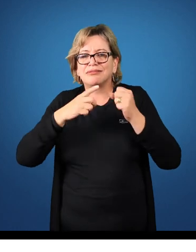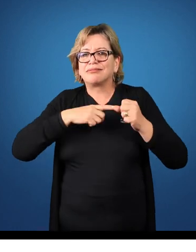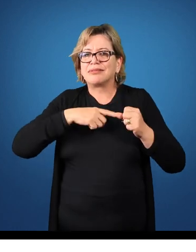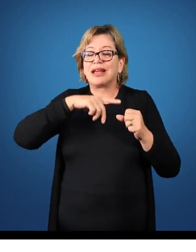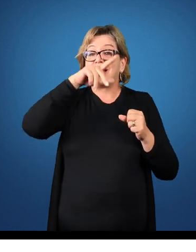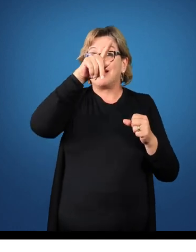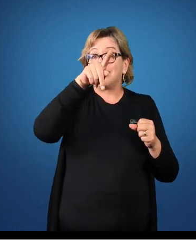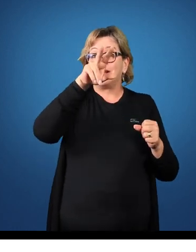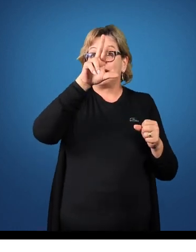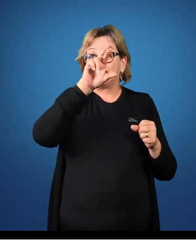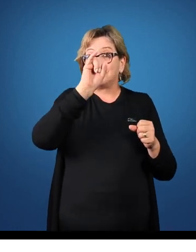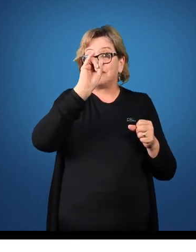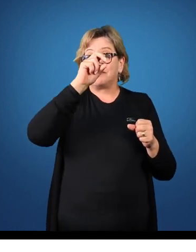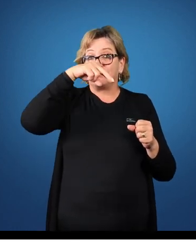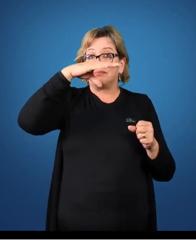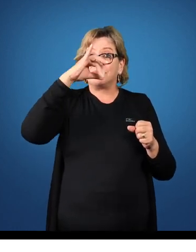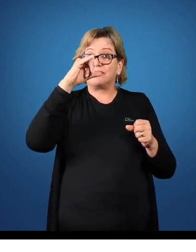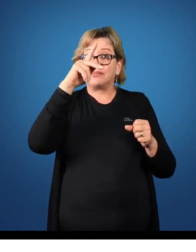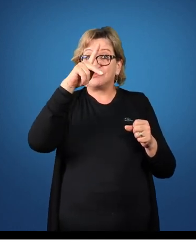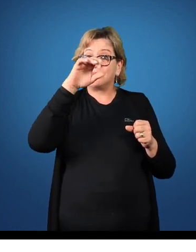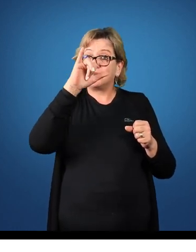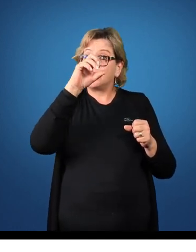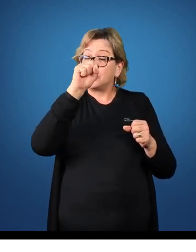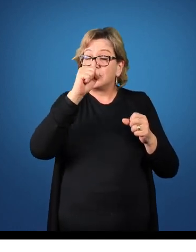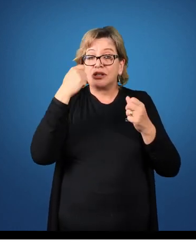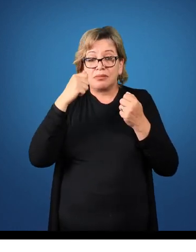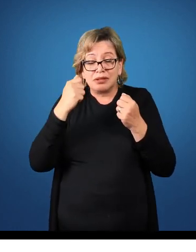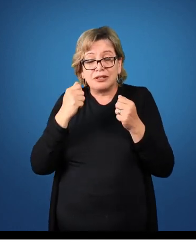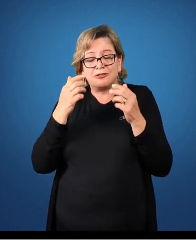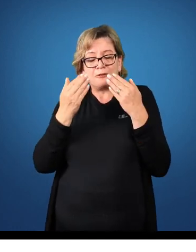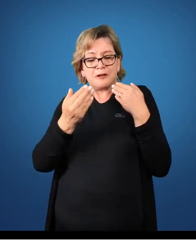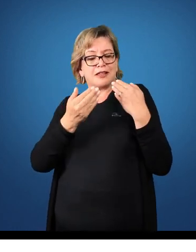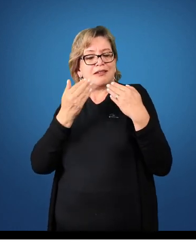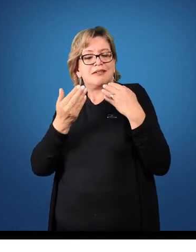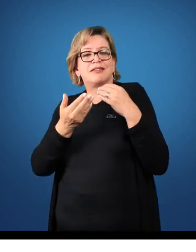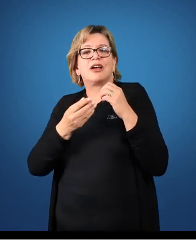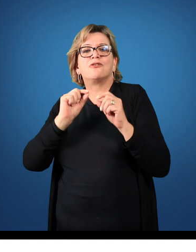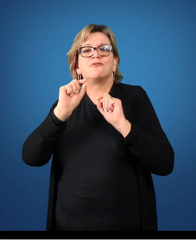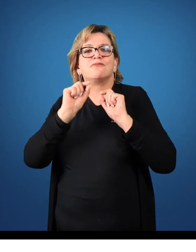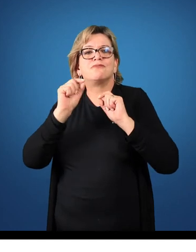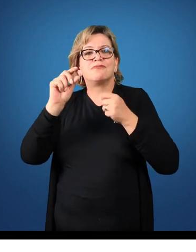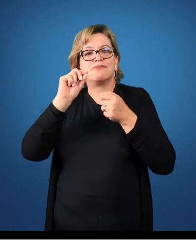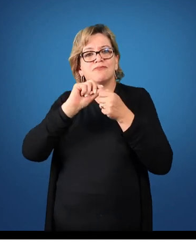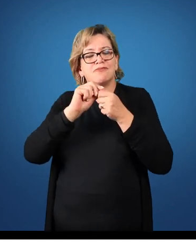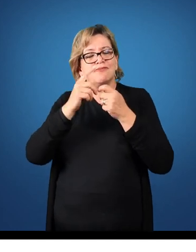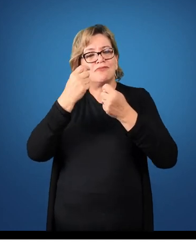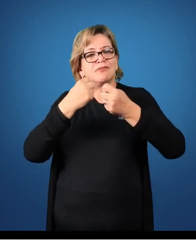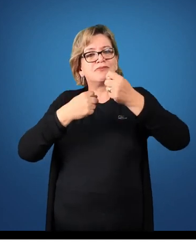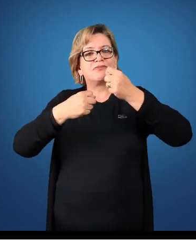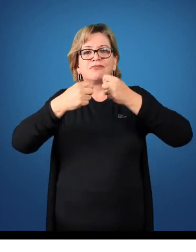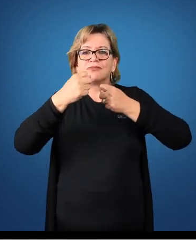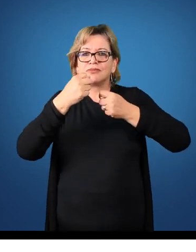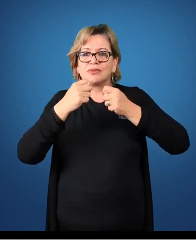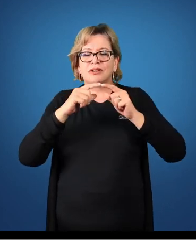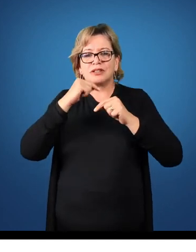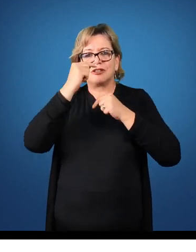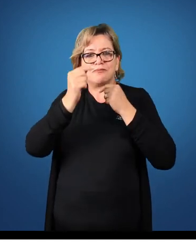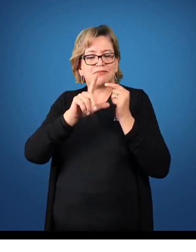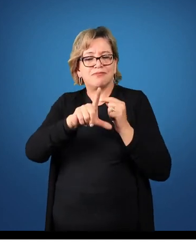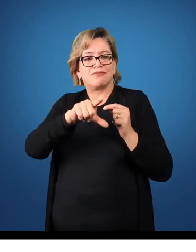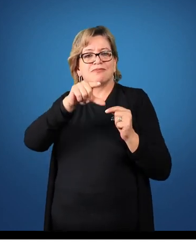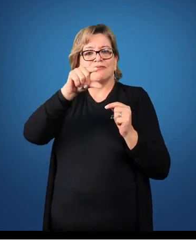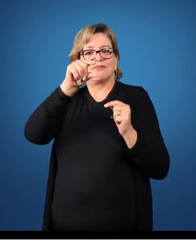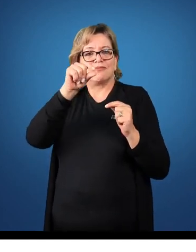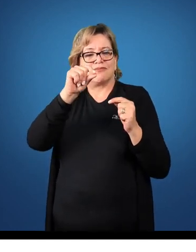analisar qual a essência de cada ato e fato econômico, para aí sim tomar uma